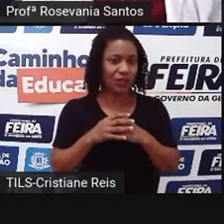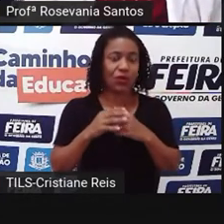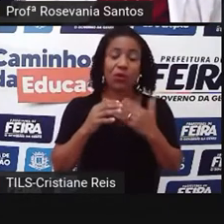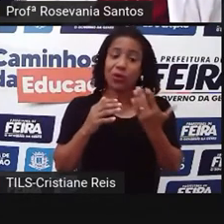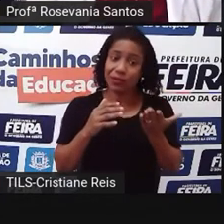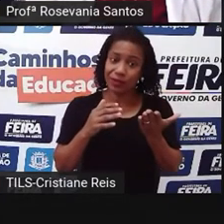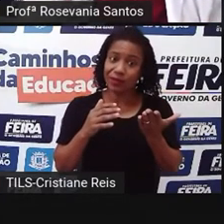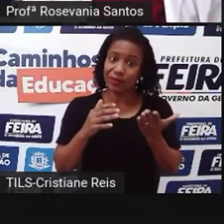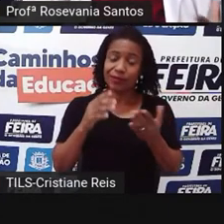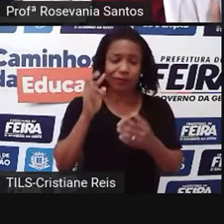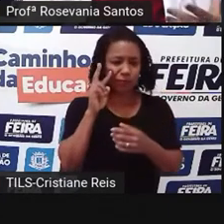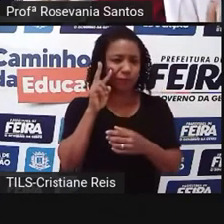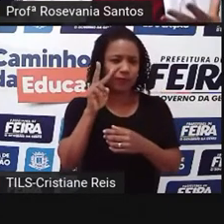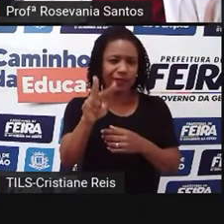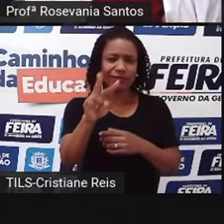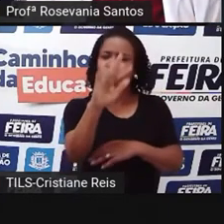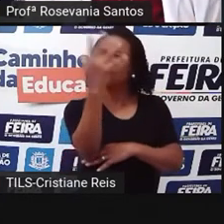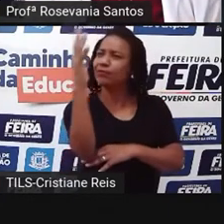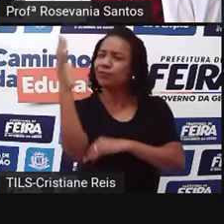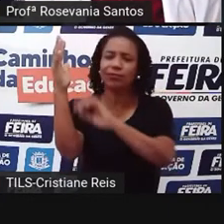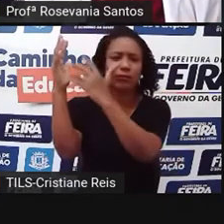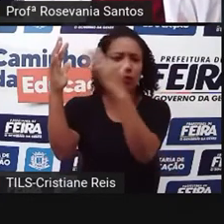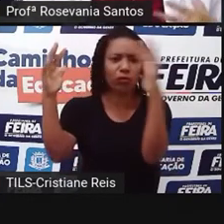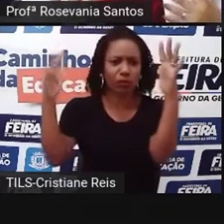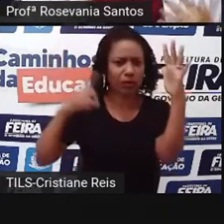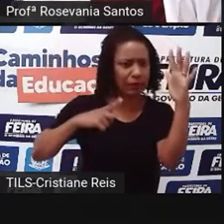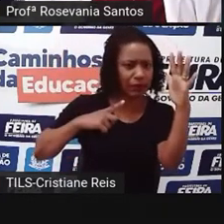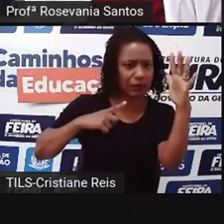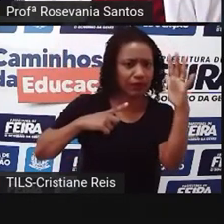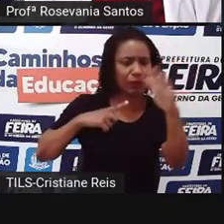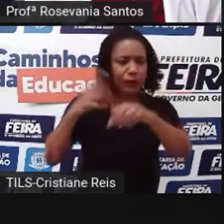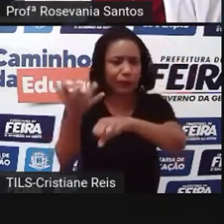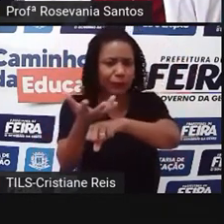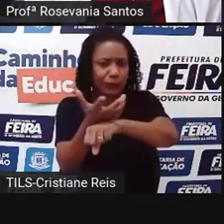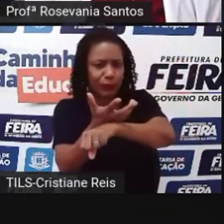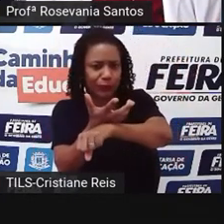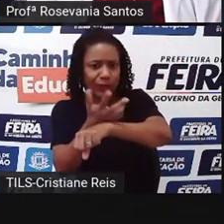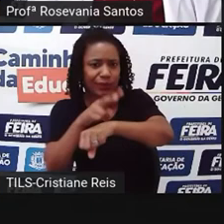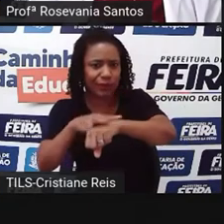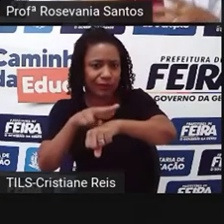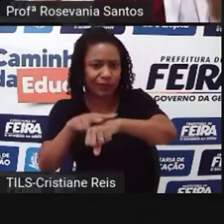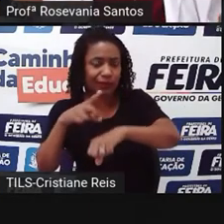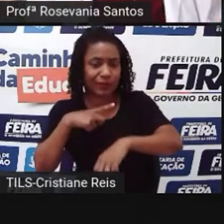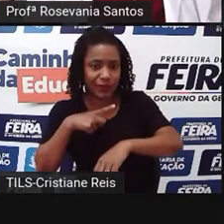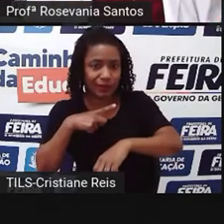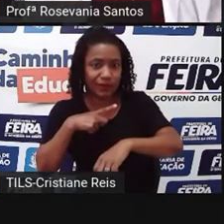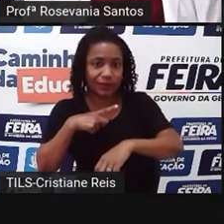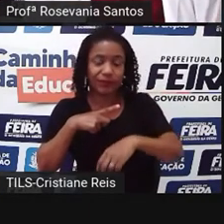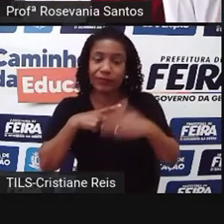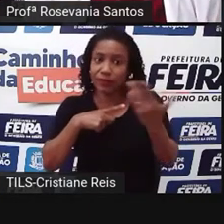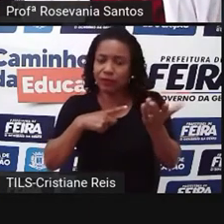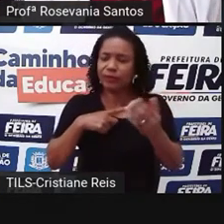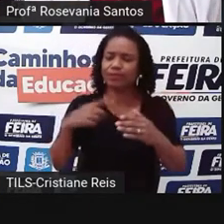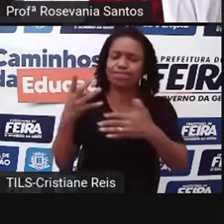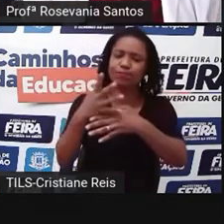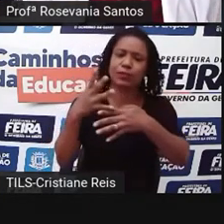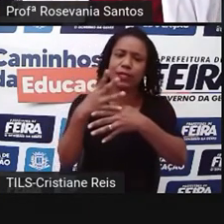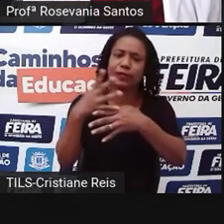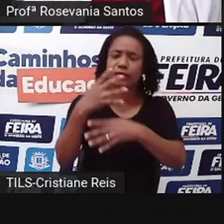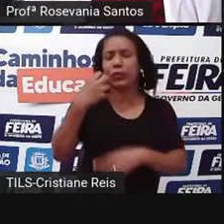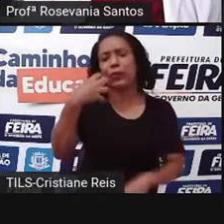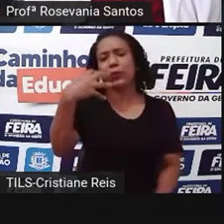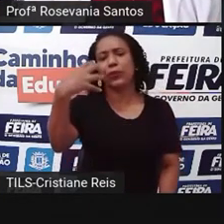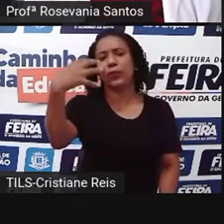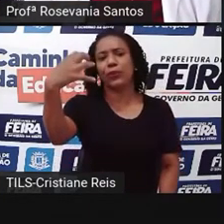você sente falta, depender, né, do espaço que você esteja. Se eu chego numa cidade que já é tudo prédio, a primeira coisa, você olha,